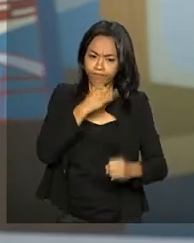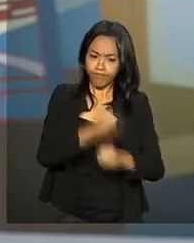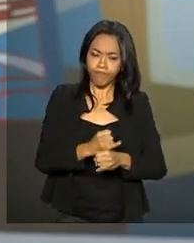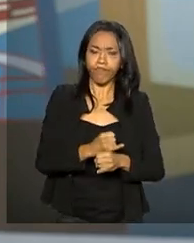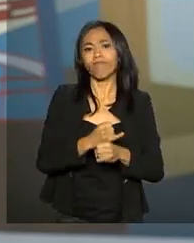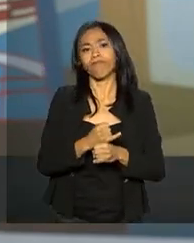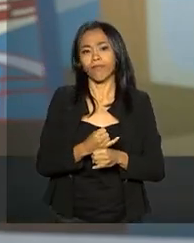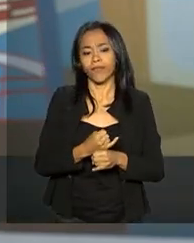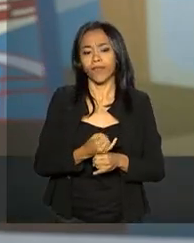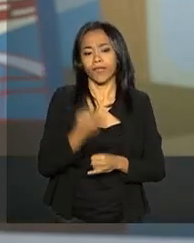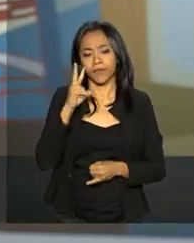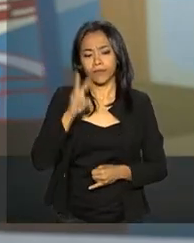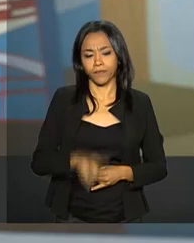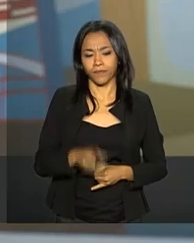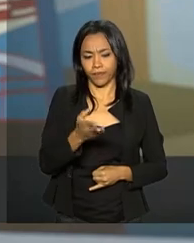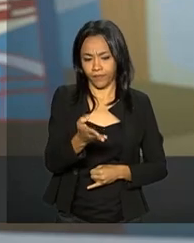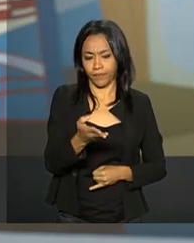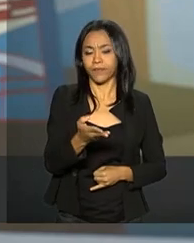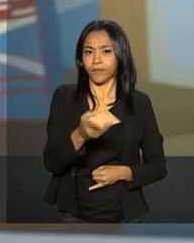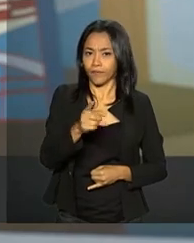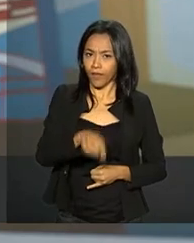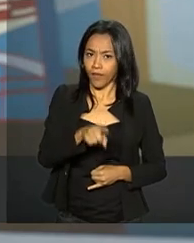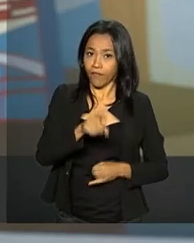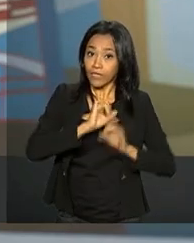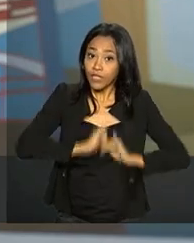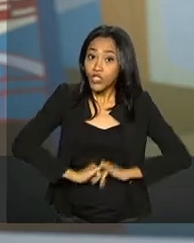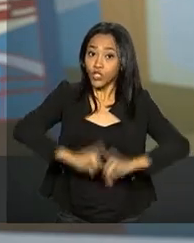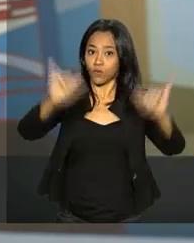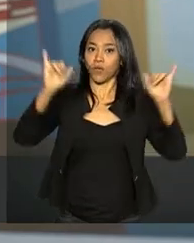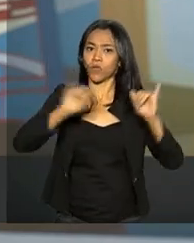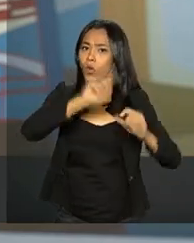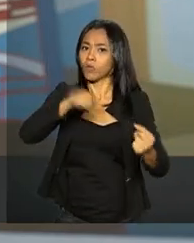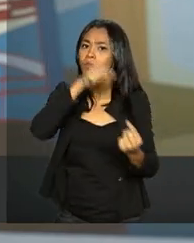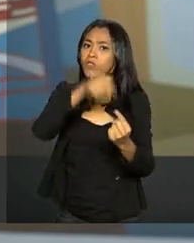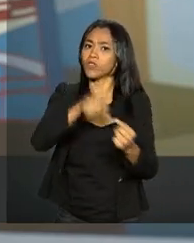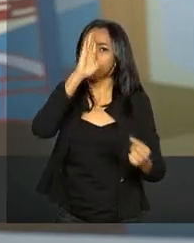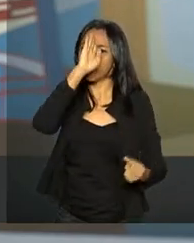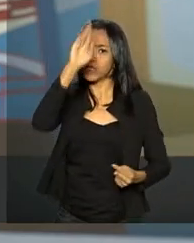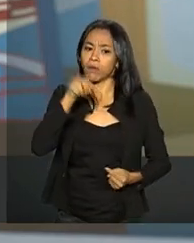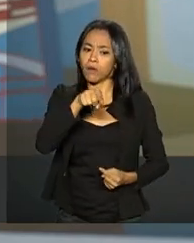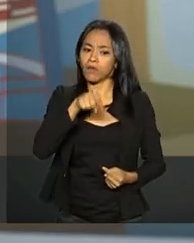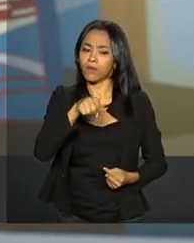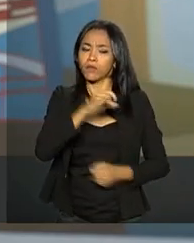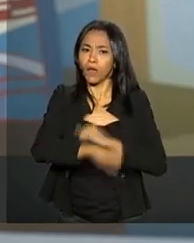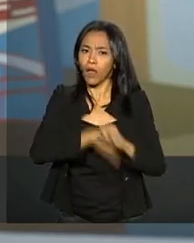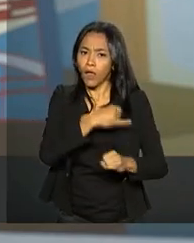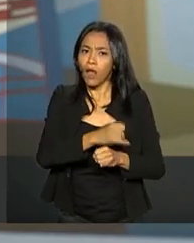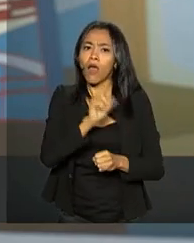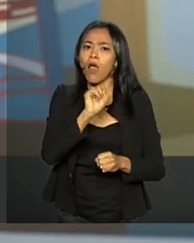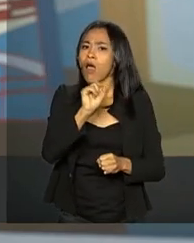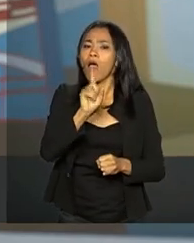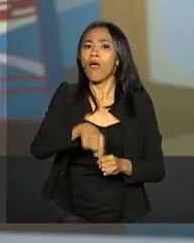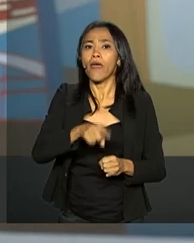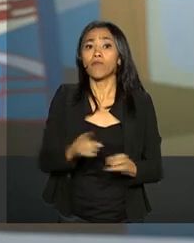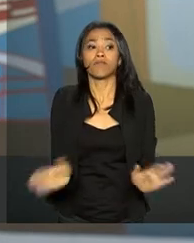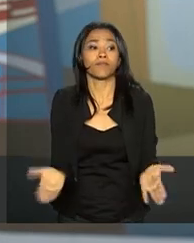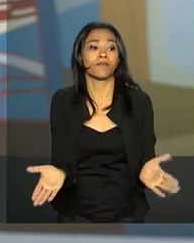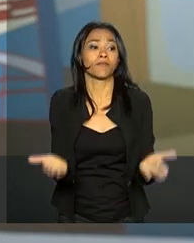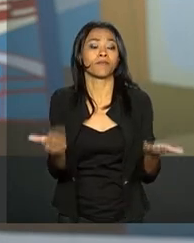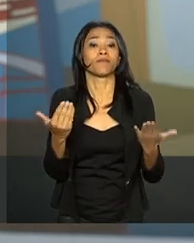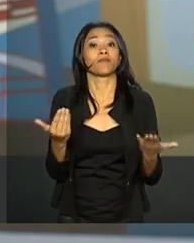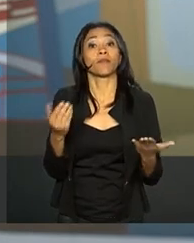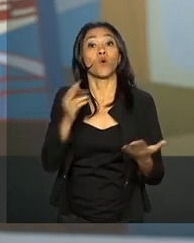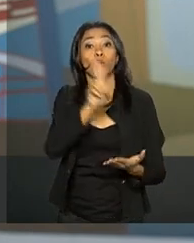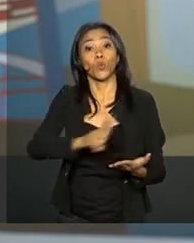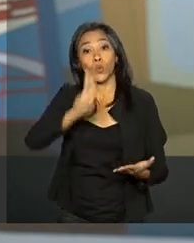rede.gov.br. A rede tem como objetivo principal impulsionar a integração digital no Estado